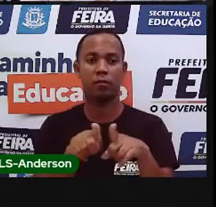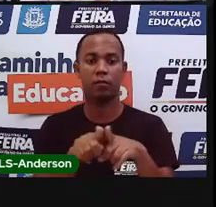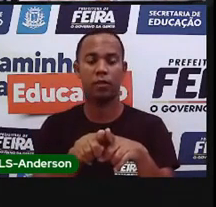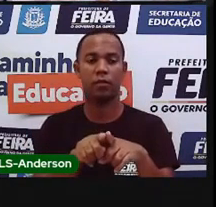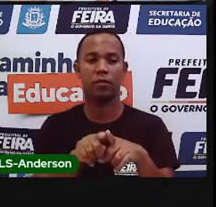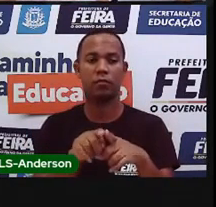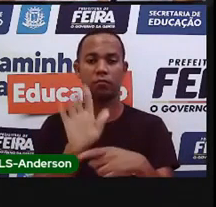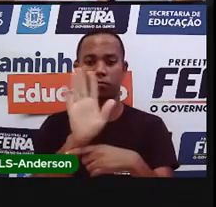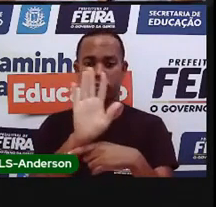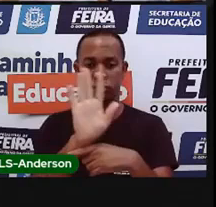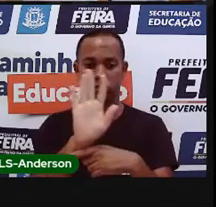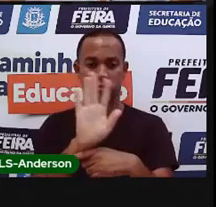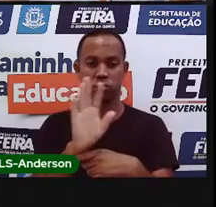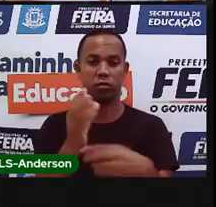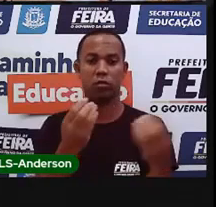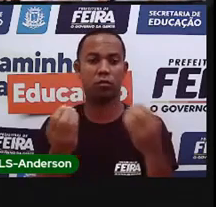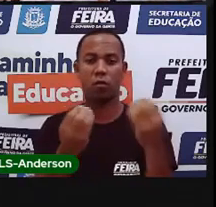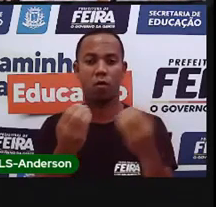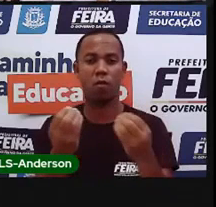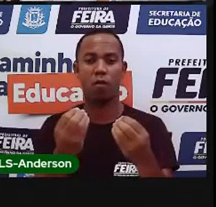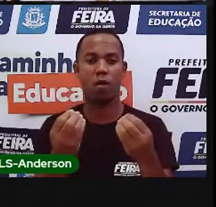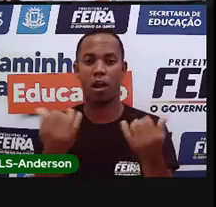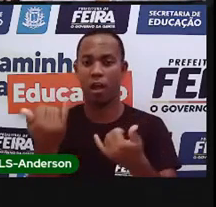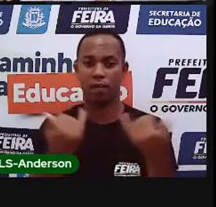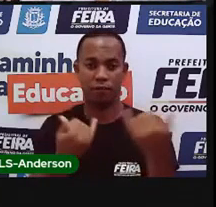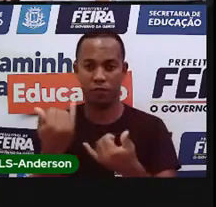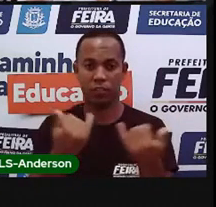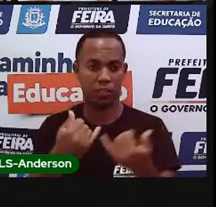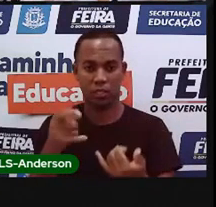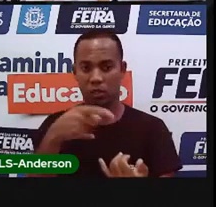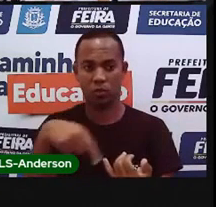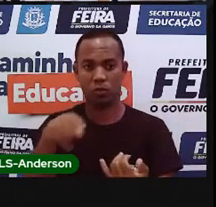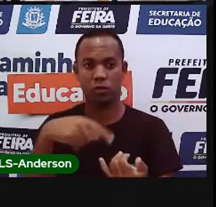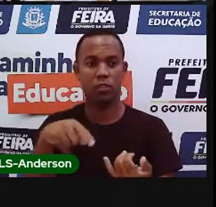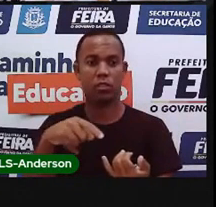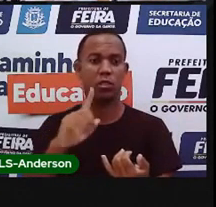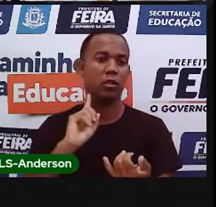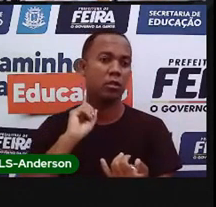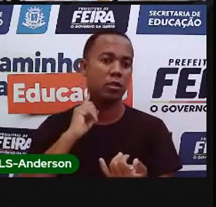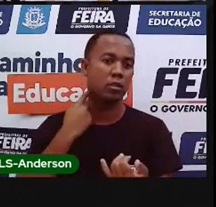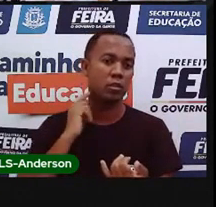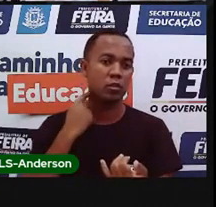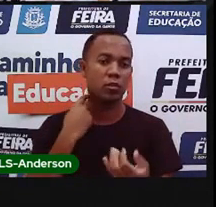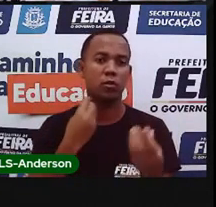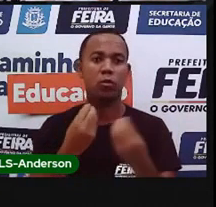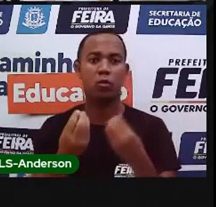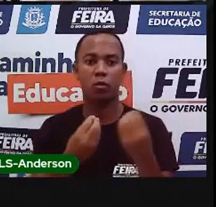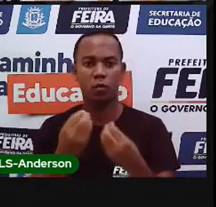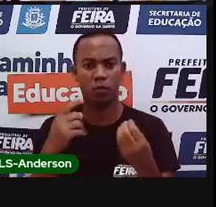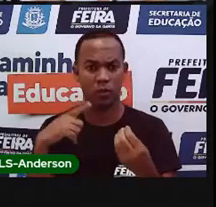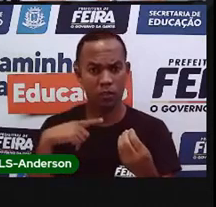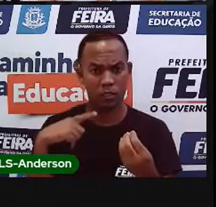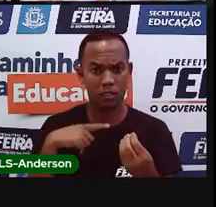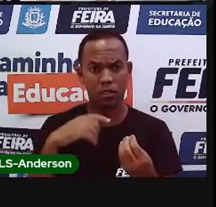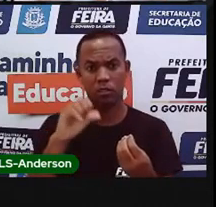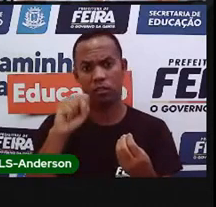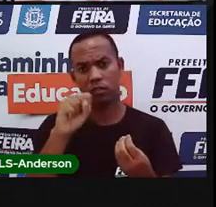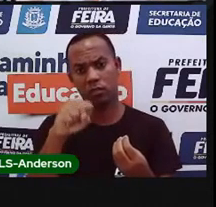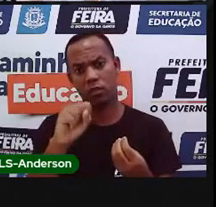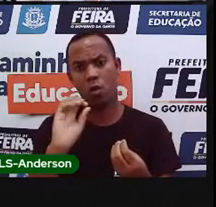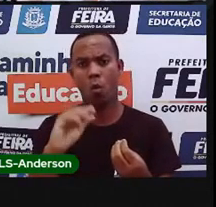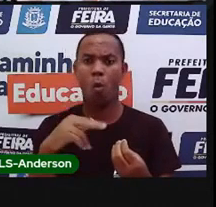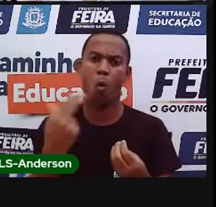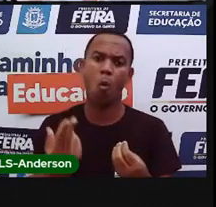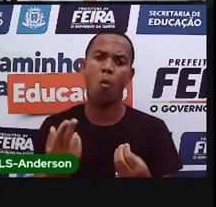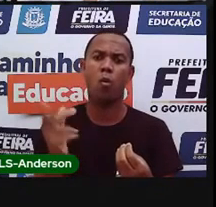mora na zona rural, conta aqui para a gente como é a coleta de lixo. Passa em dias alternados? Como é que acontece?